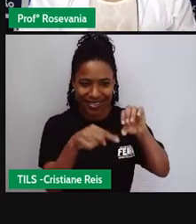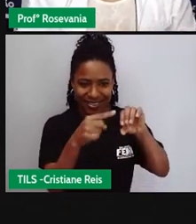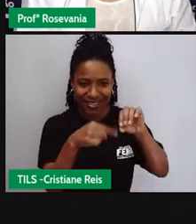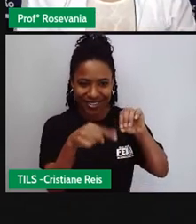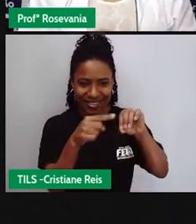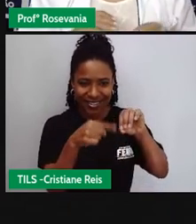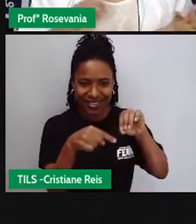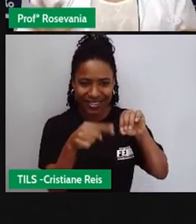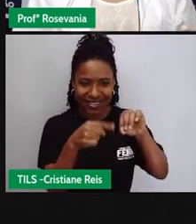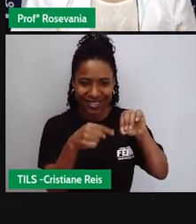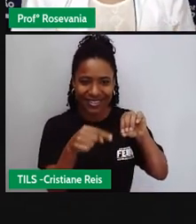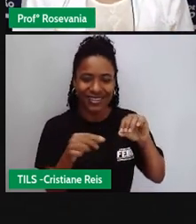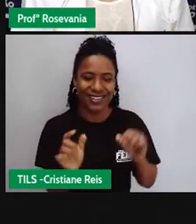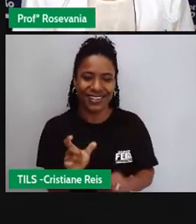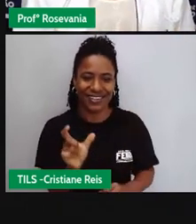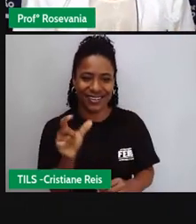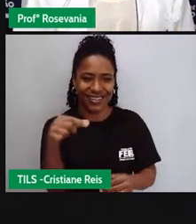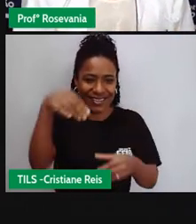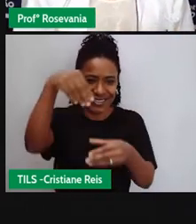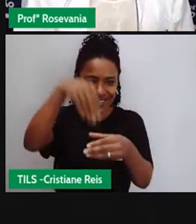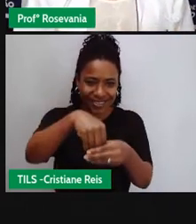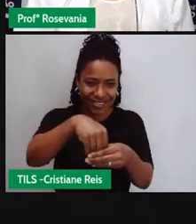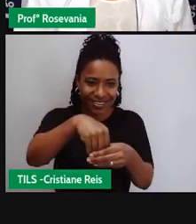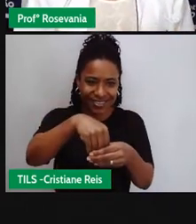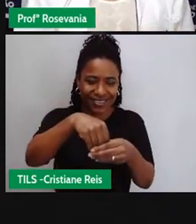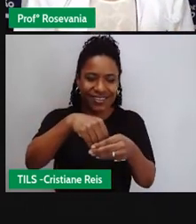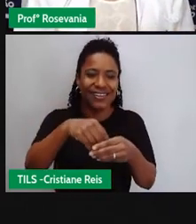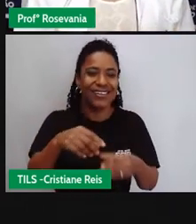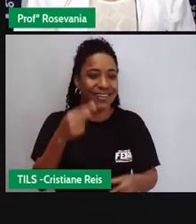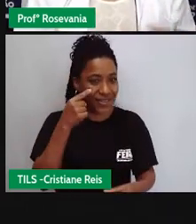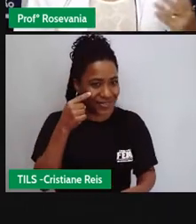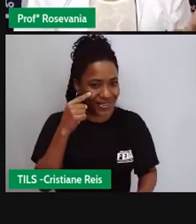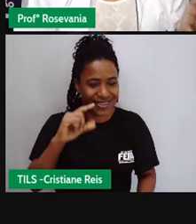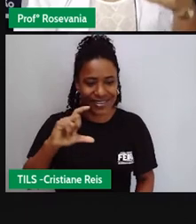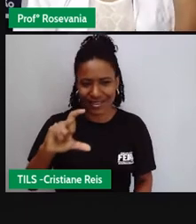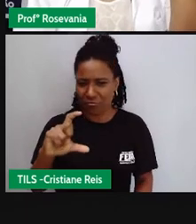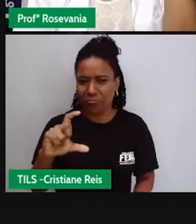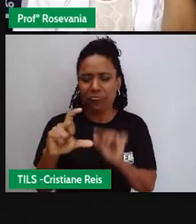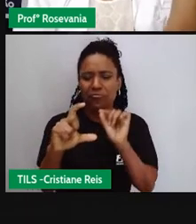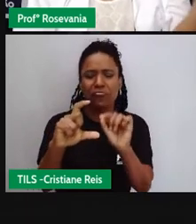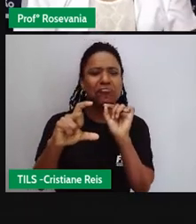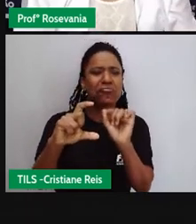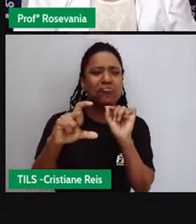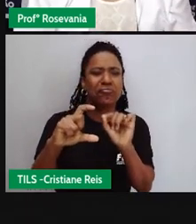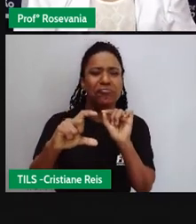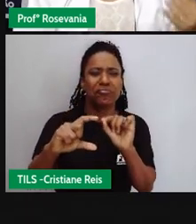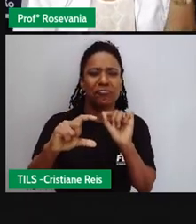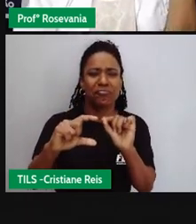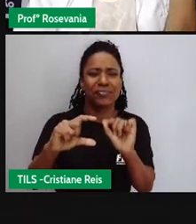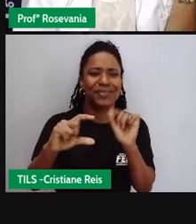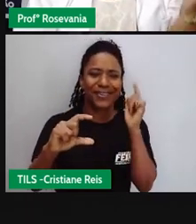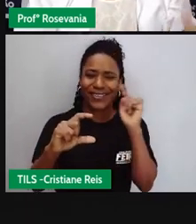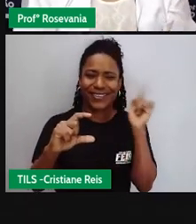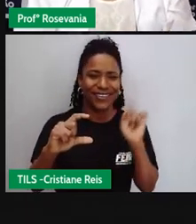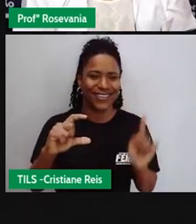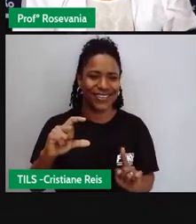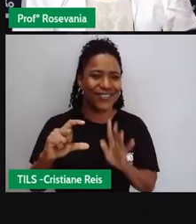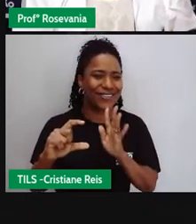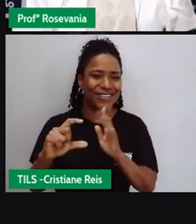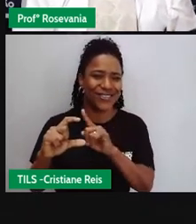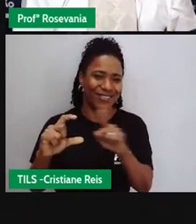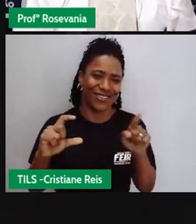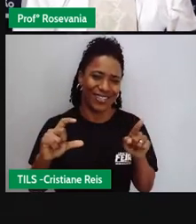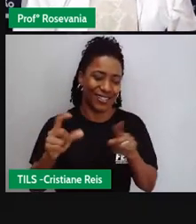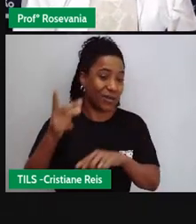desenrolar na caneta era engraçado até talvez se vocês encontrarem uma fita dessa vocês ficam perguntando o que é isso você o que é isso qual a função disso né